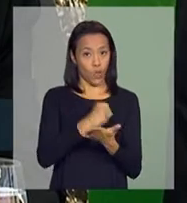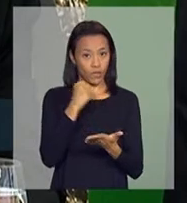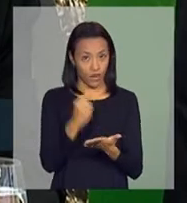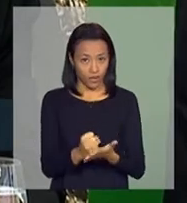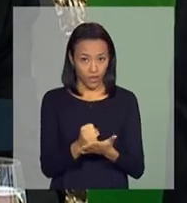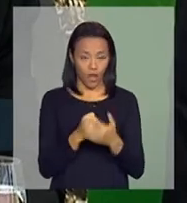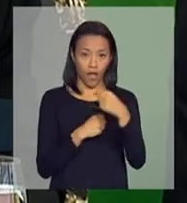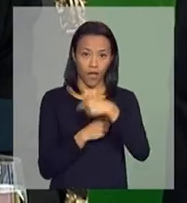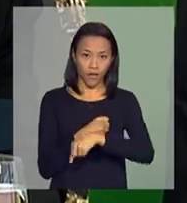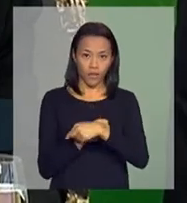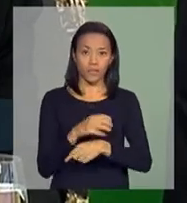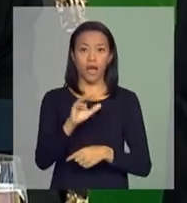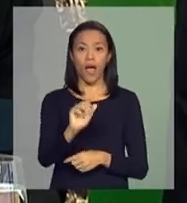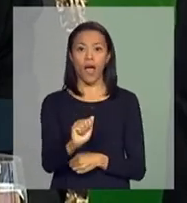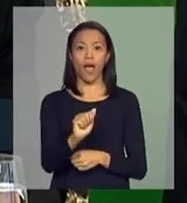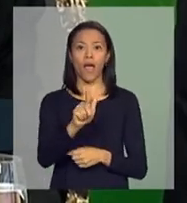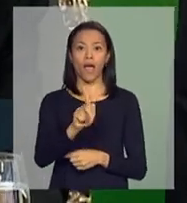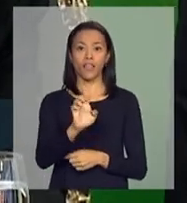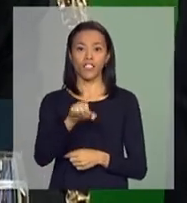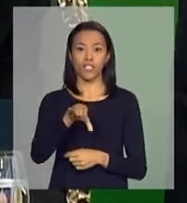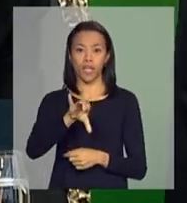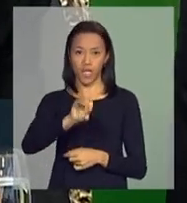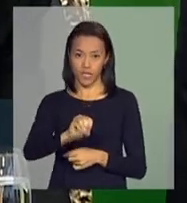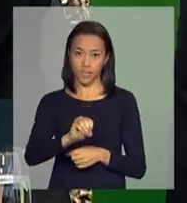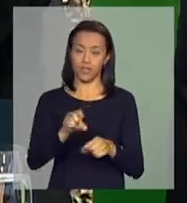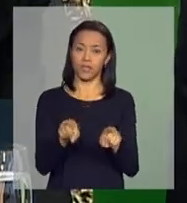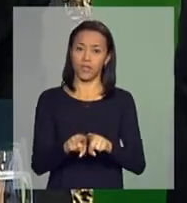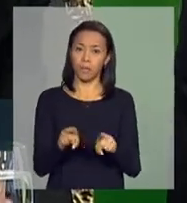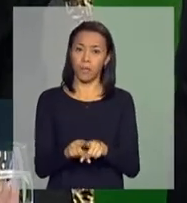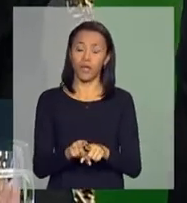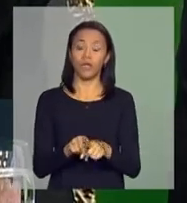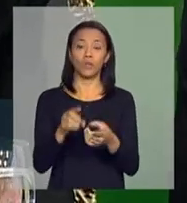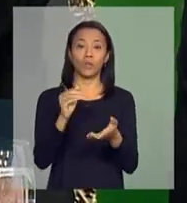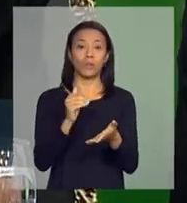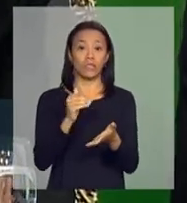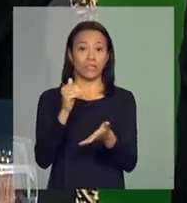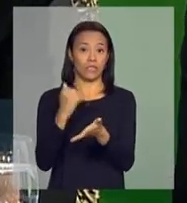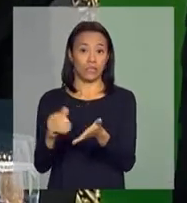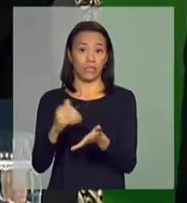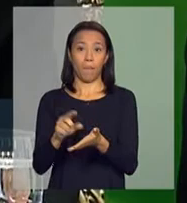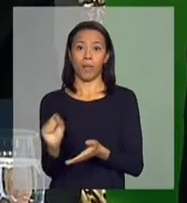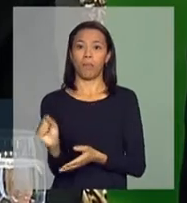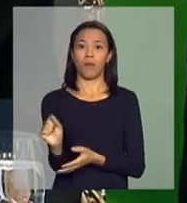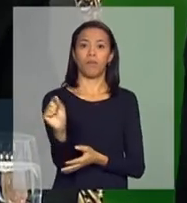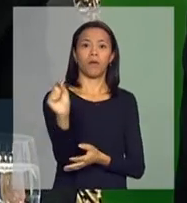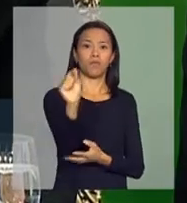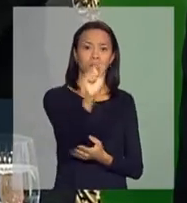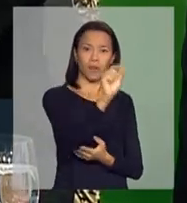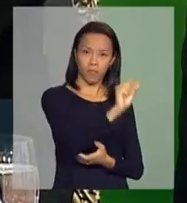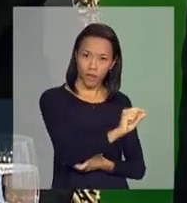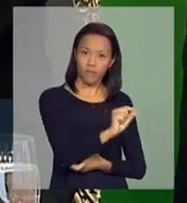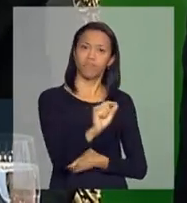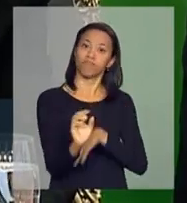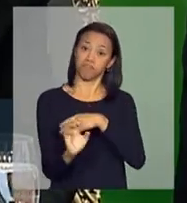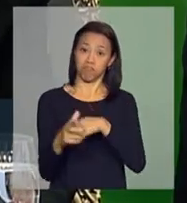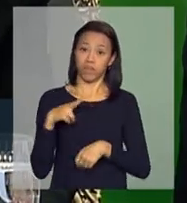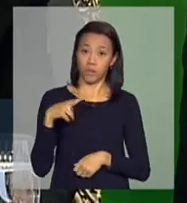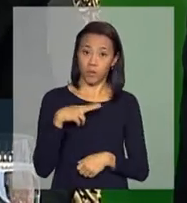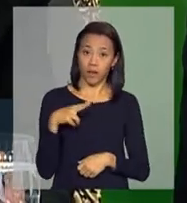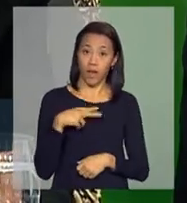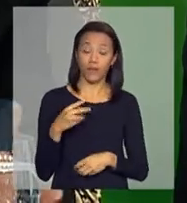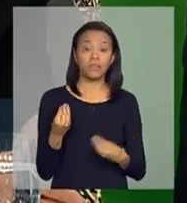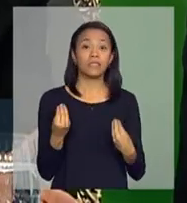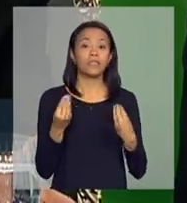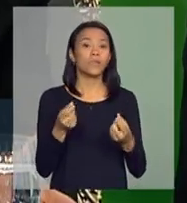EMATER, os escritórios privados, dando essa